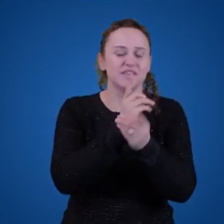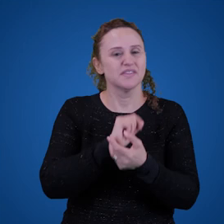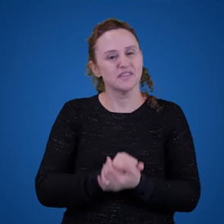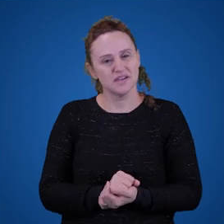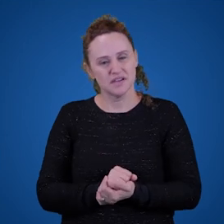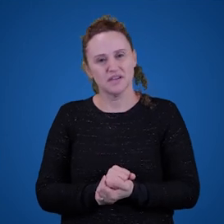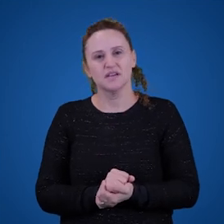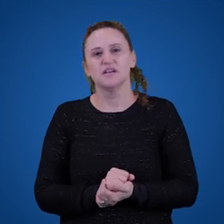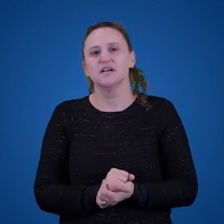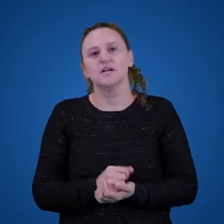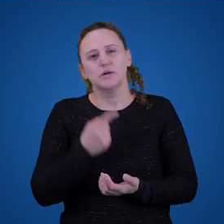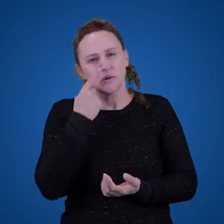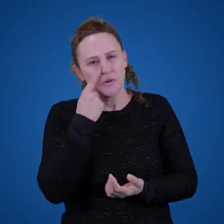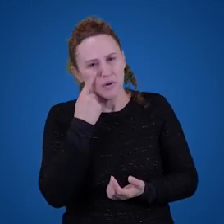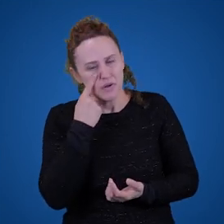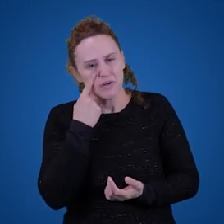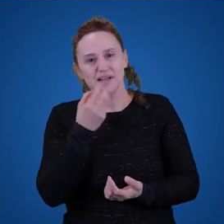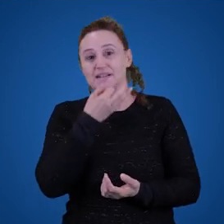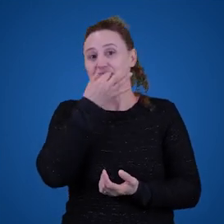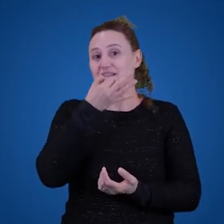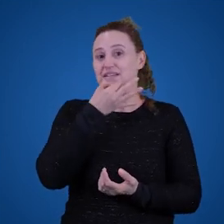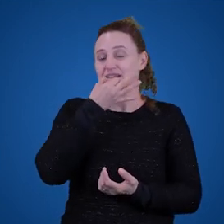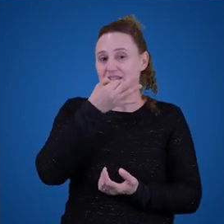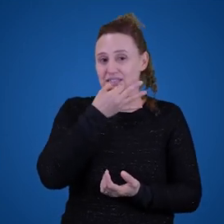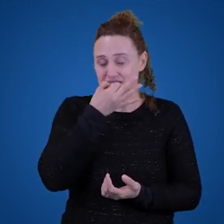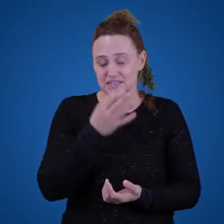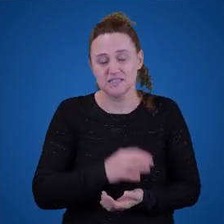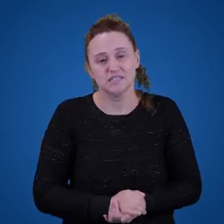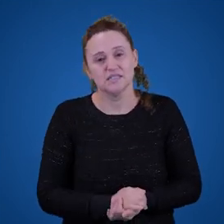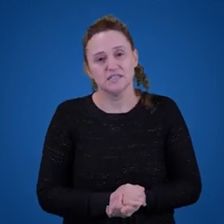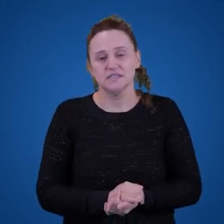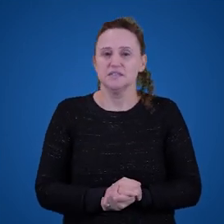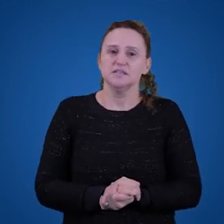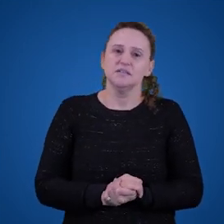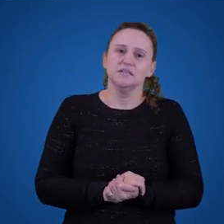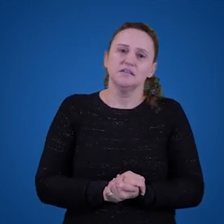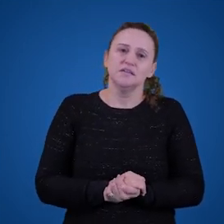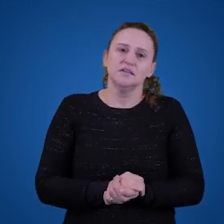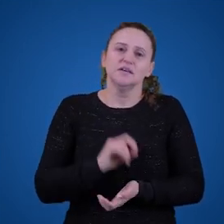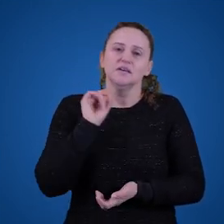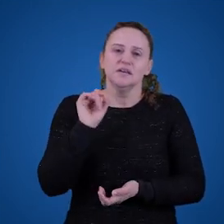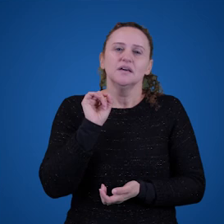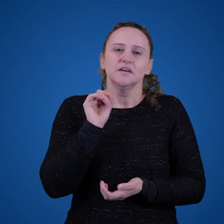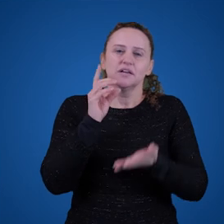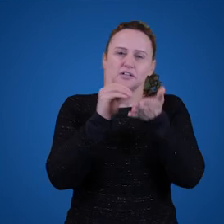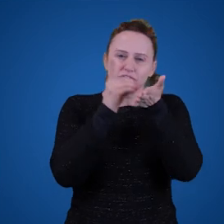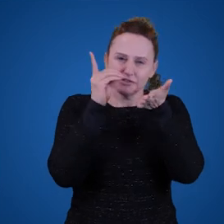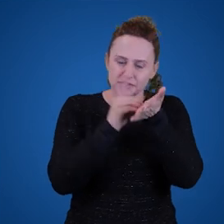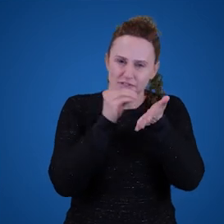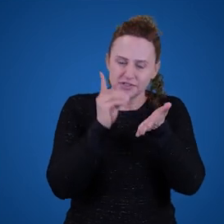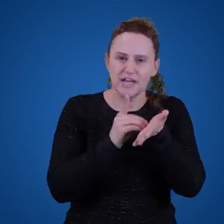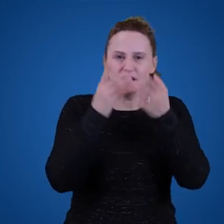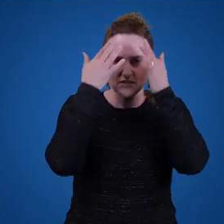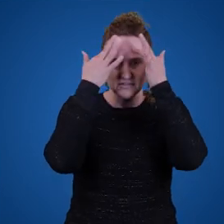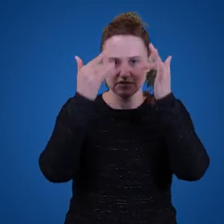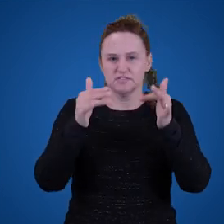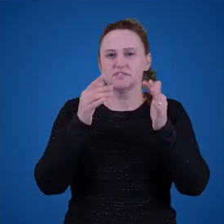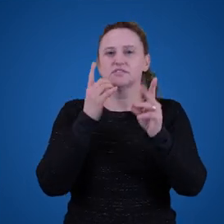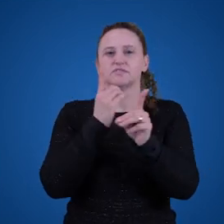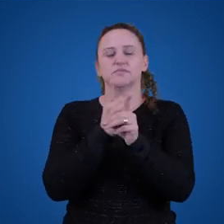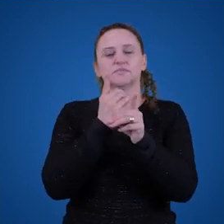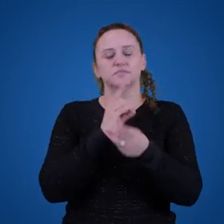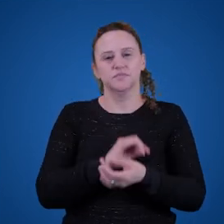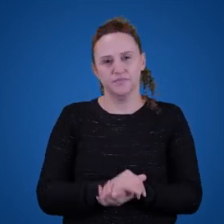dicionário de filosofia, que vocês vão encontrar o dicionário de filosofia que foi publicado